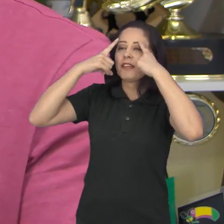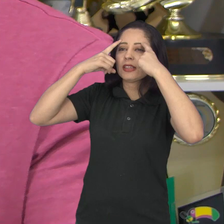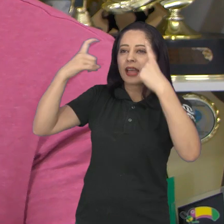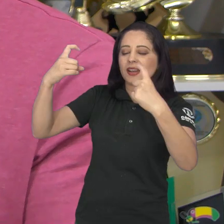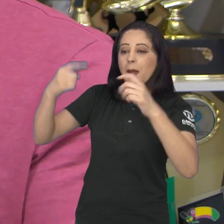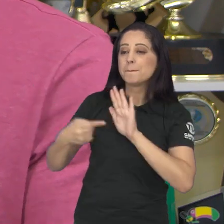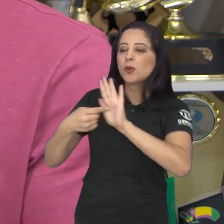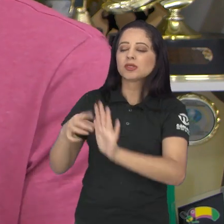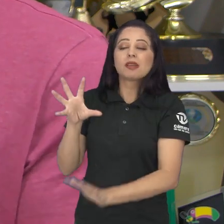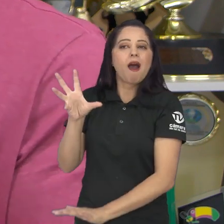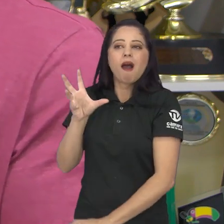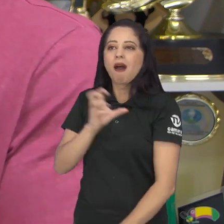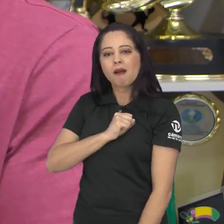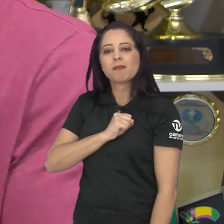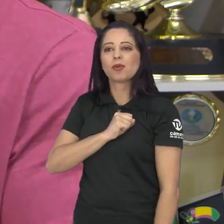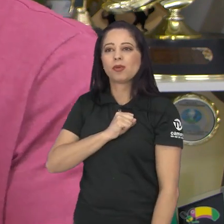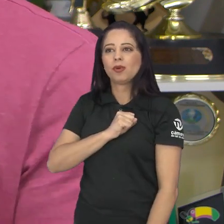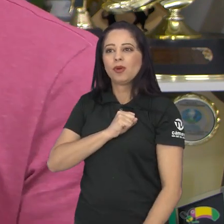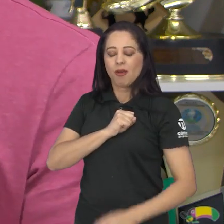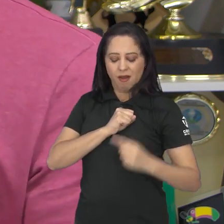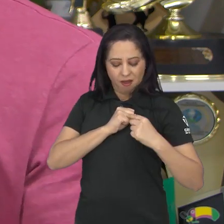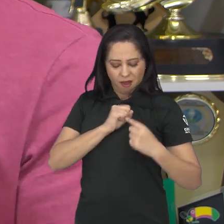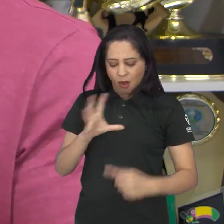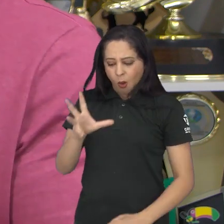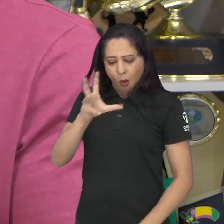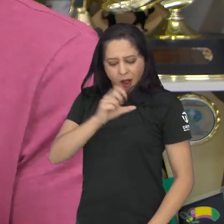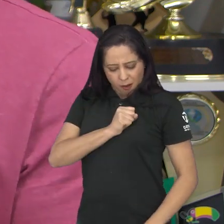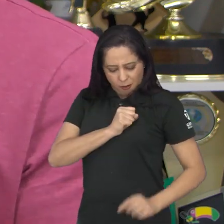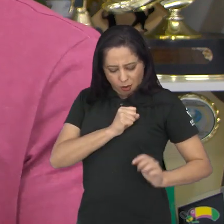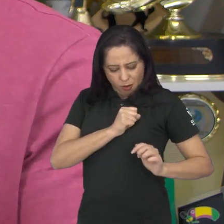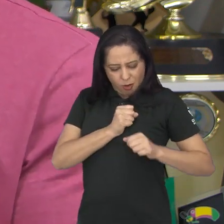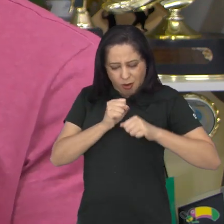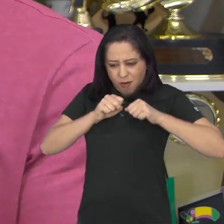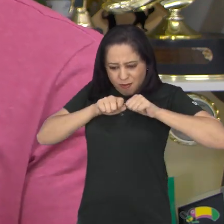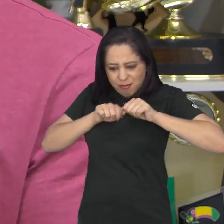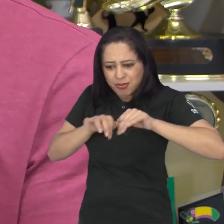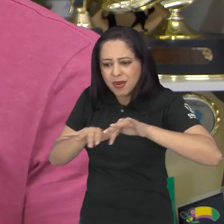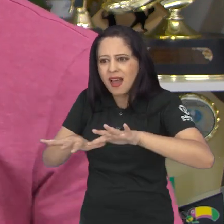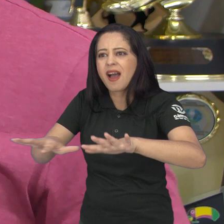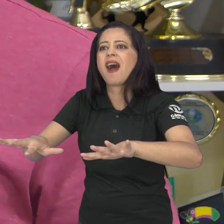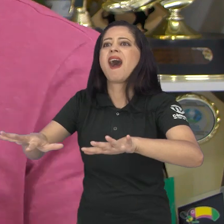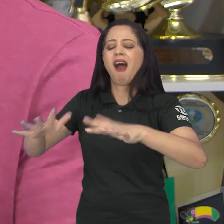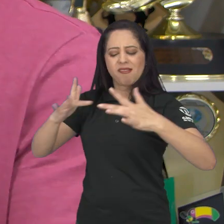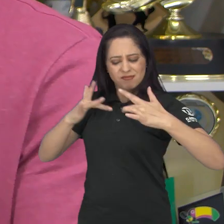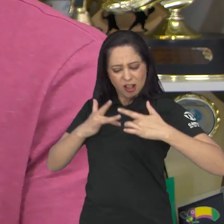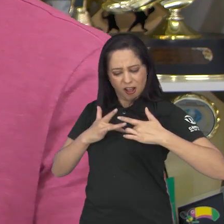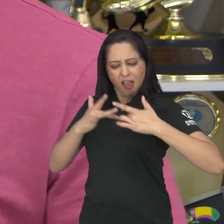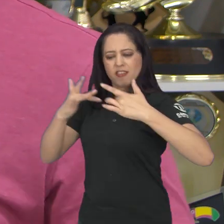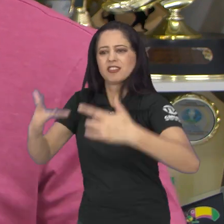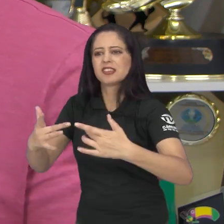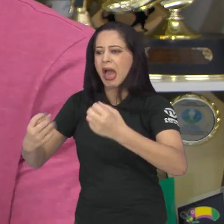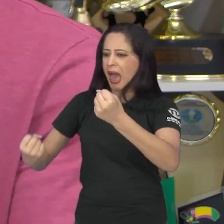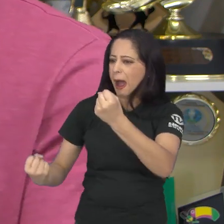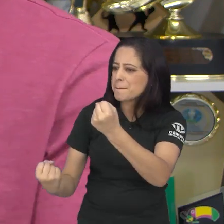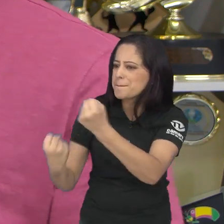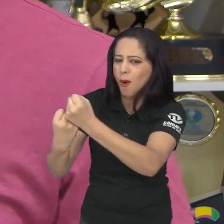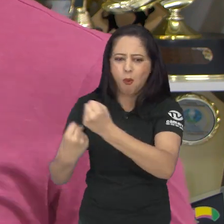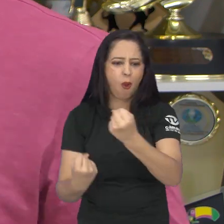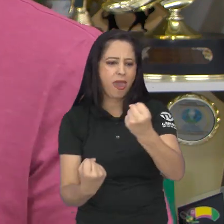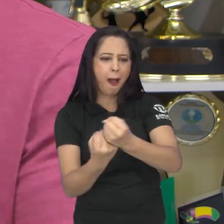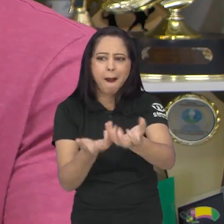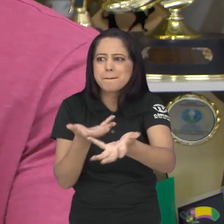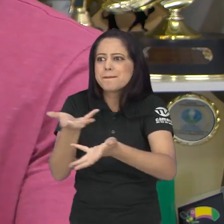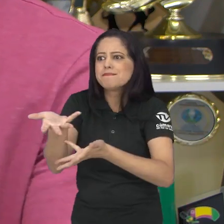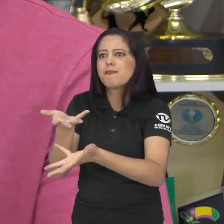mostrar a verdadeira noção do amor. É o amor que vai ajudar muito isso, é mostrar a caridade, a fraternidade,